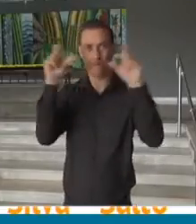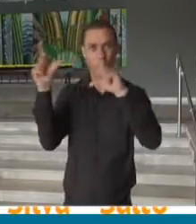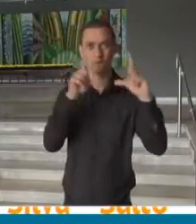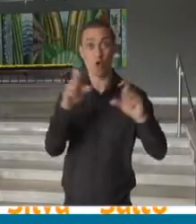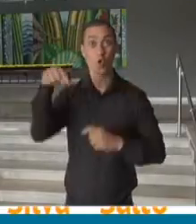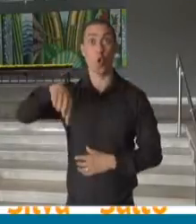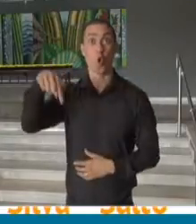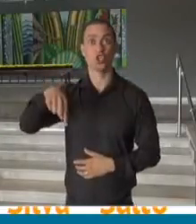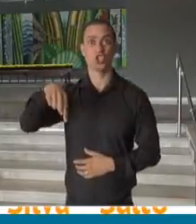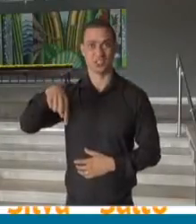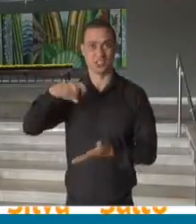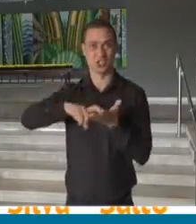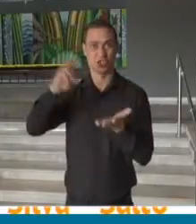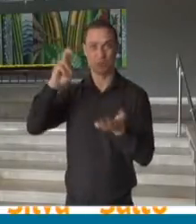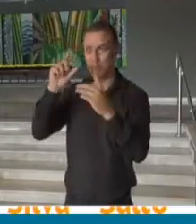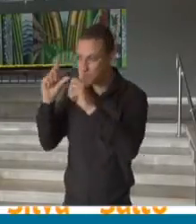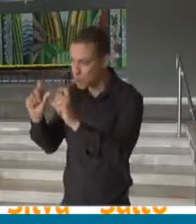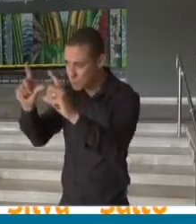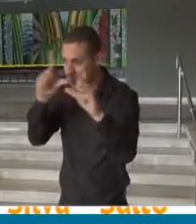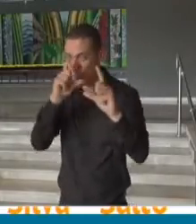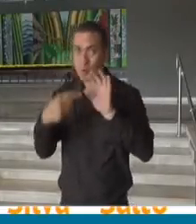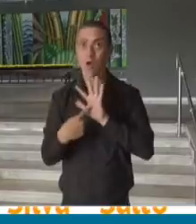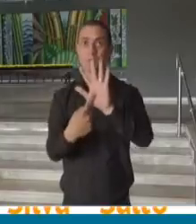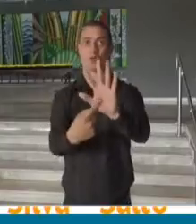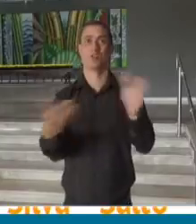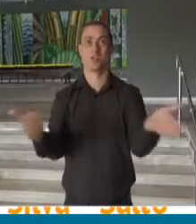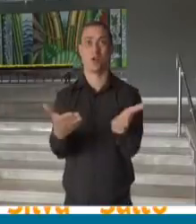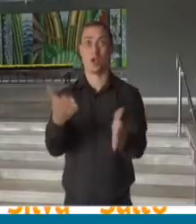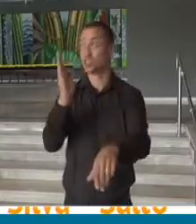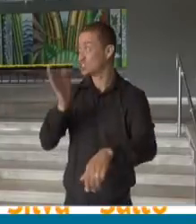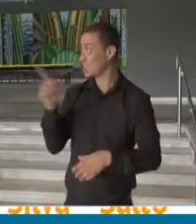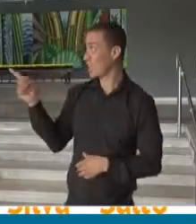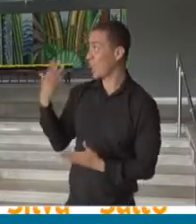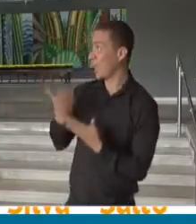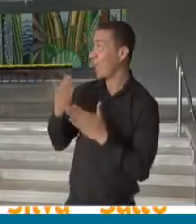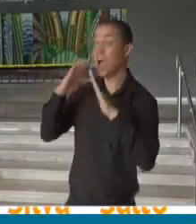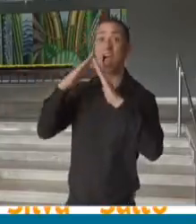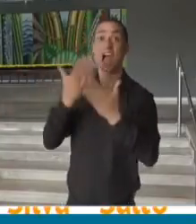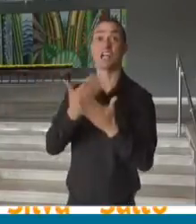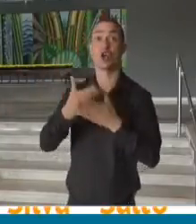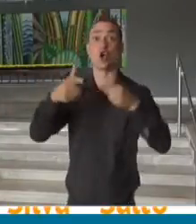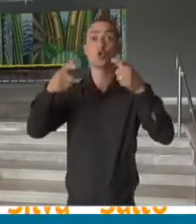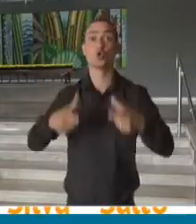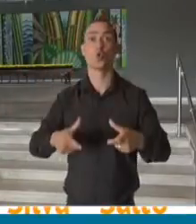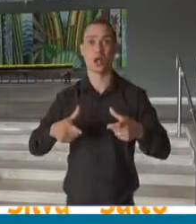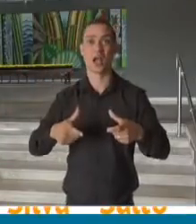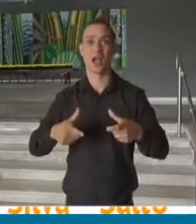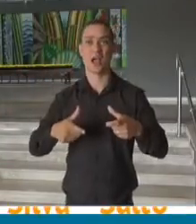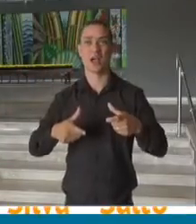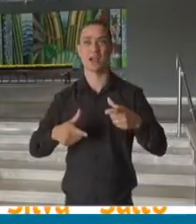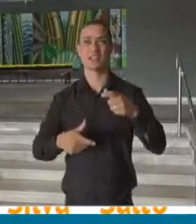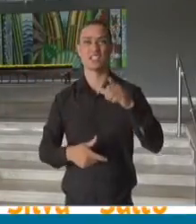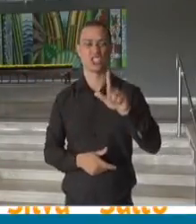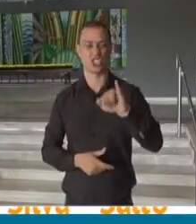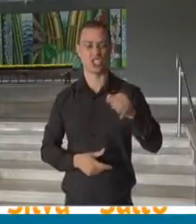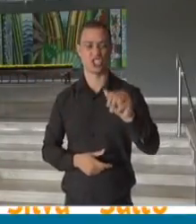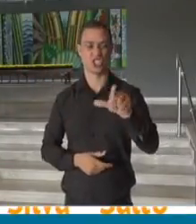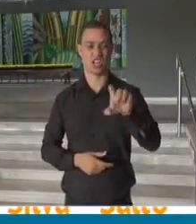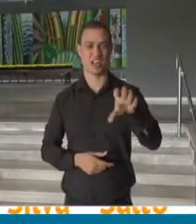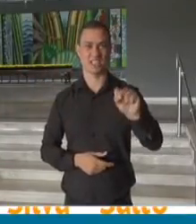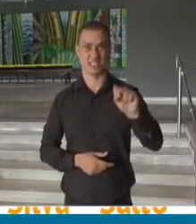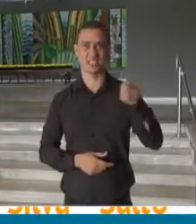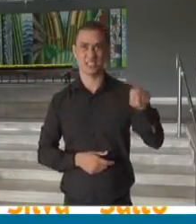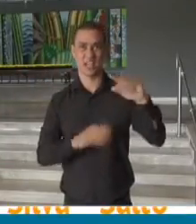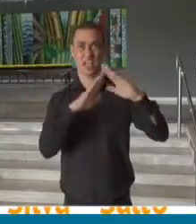de hoje mesmo, do dia de hoje que a gente está trazendo aqui de duas escolas da Vânia Ferreira, lá de Jales e lá de